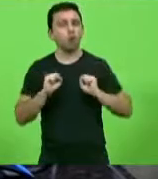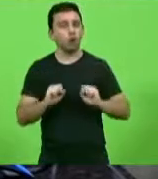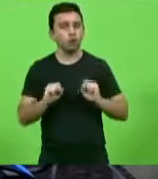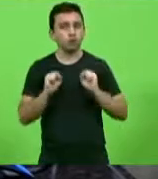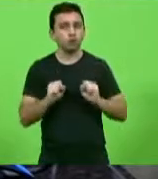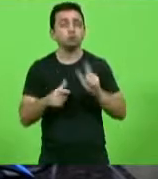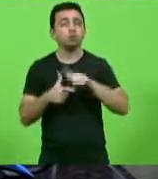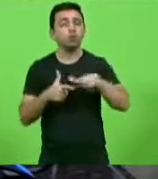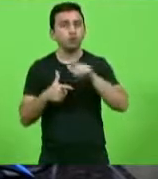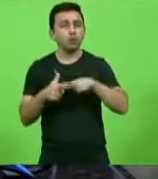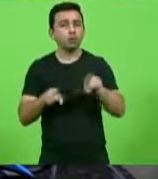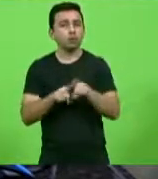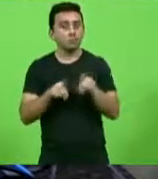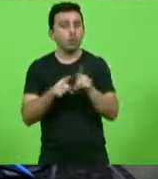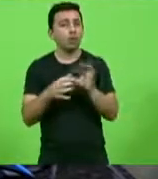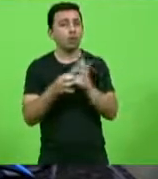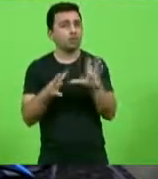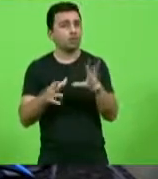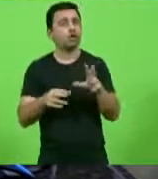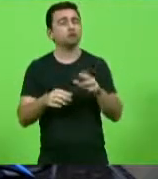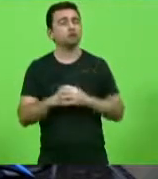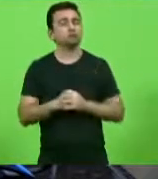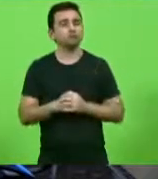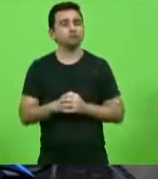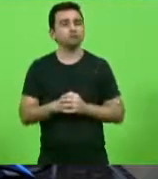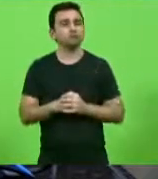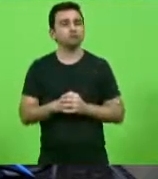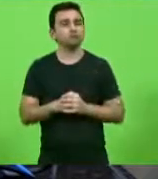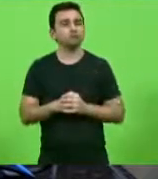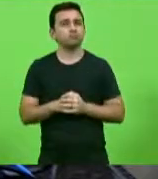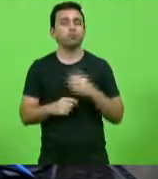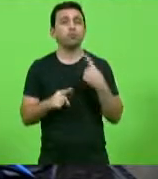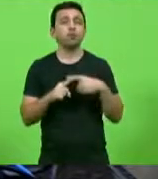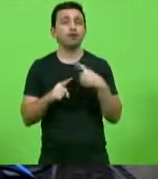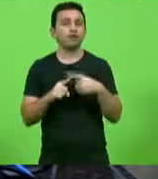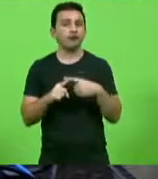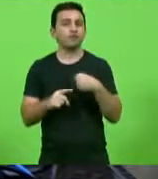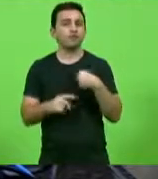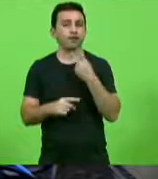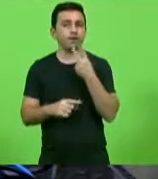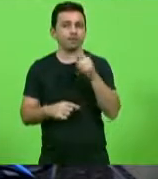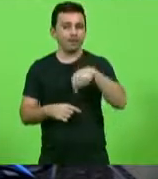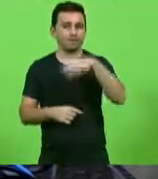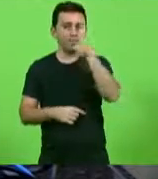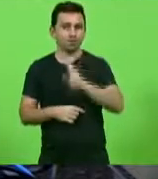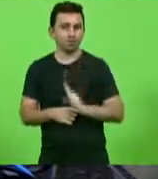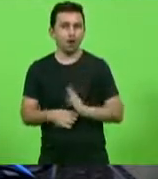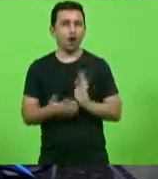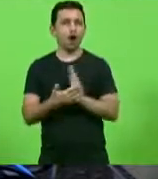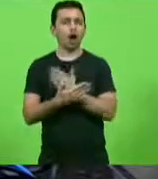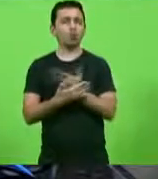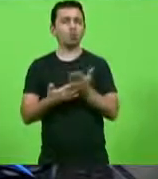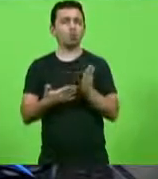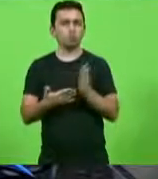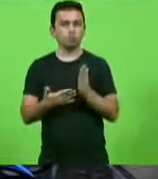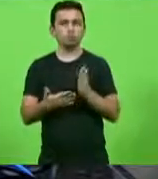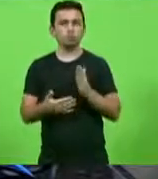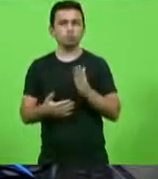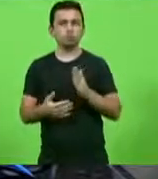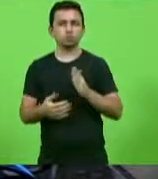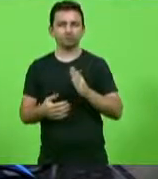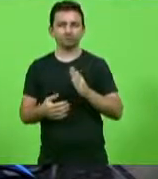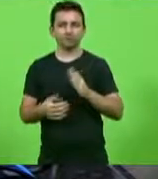a própria liberdade. E eu digo isso porque no Brasil alguns gestores públicos estão